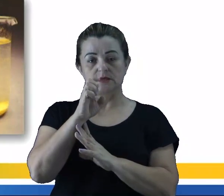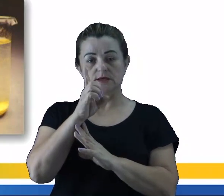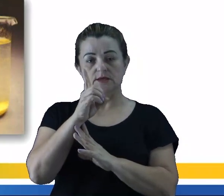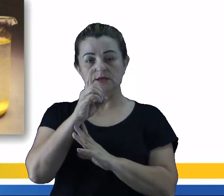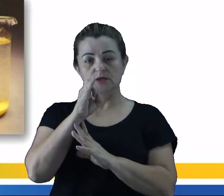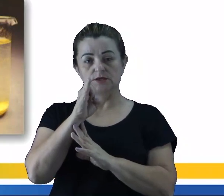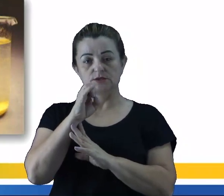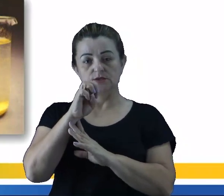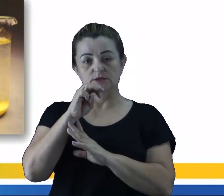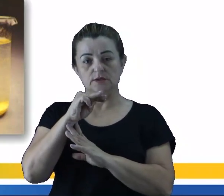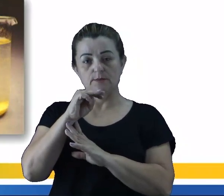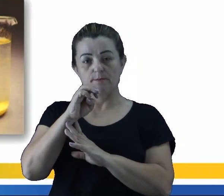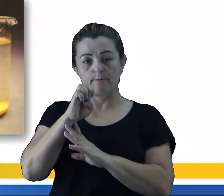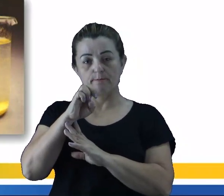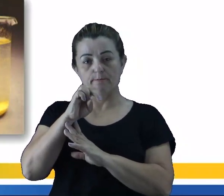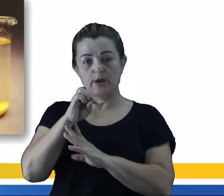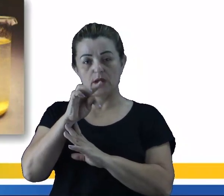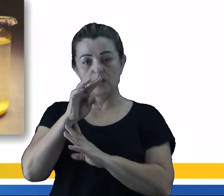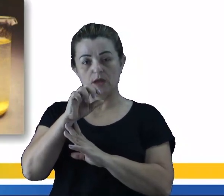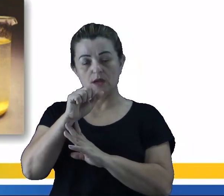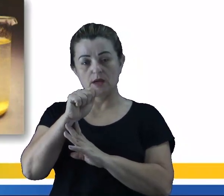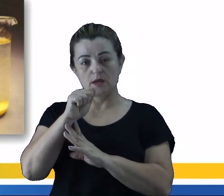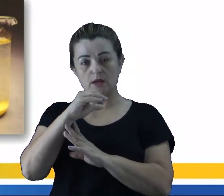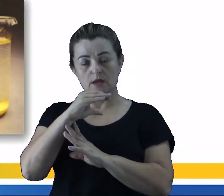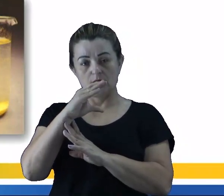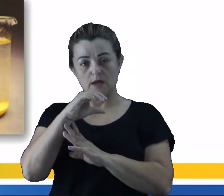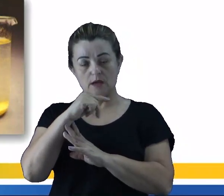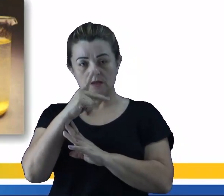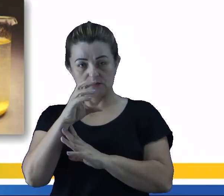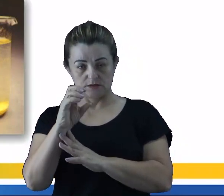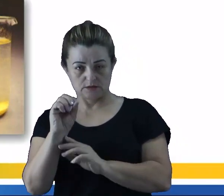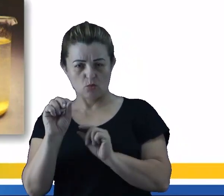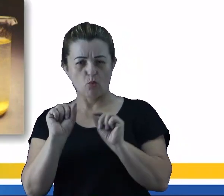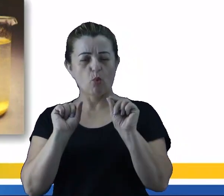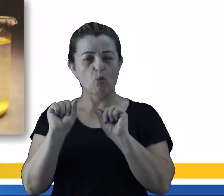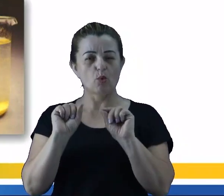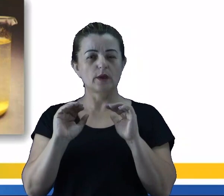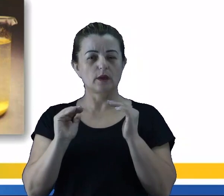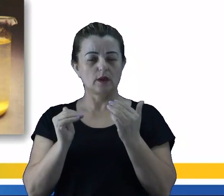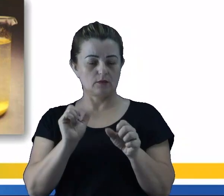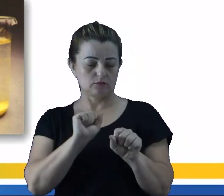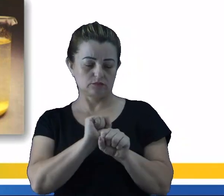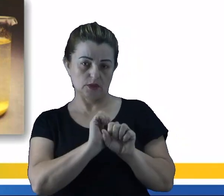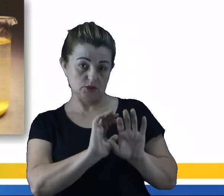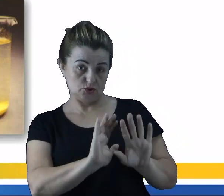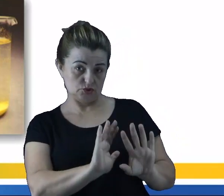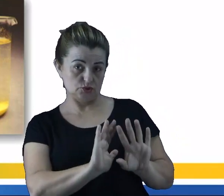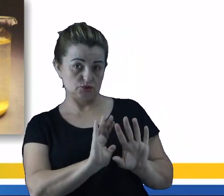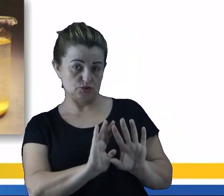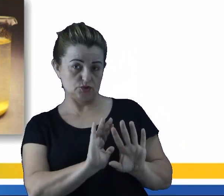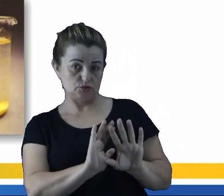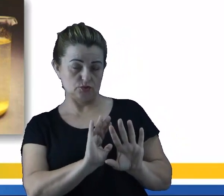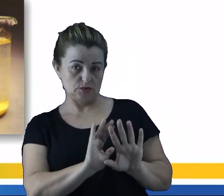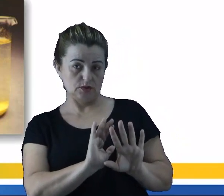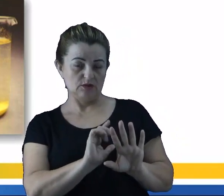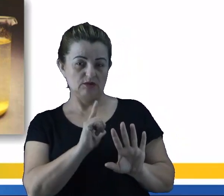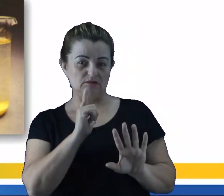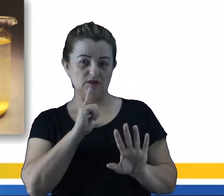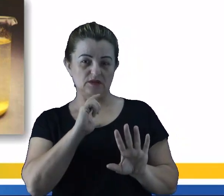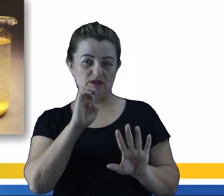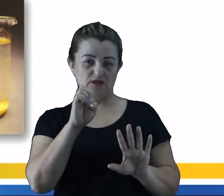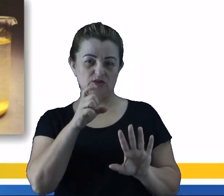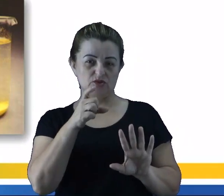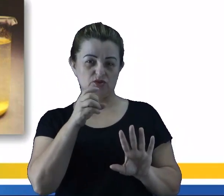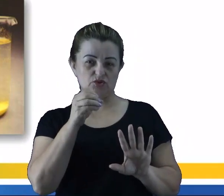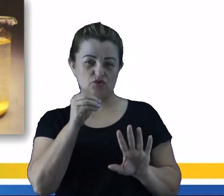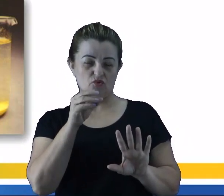flotação. Então, o que que é? Como funciona? A gente vai deixar essa mistura ali em repouso, então a gente vai ter uma suspensão ali, por exemplo, de enxofre e